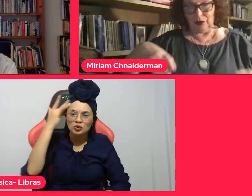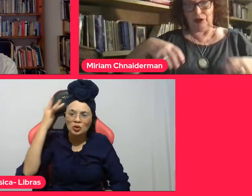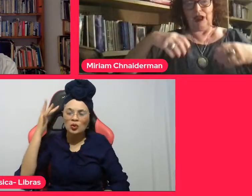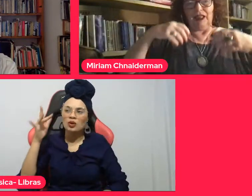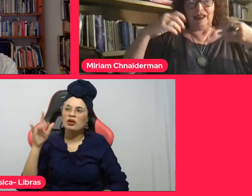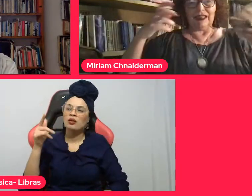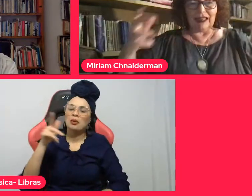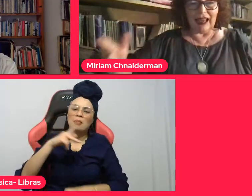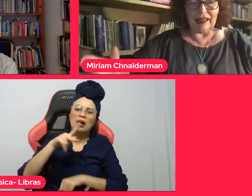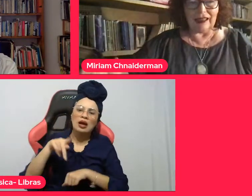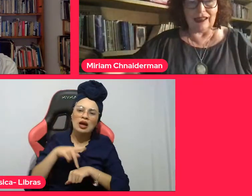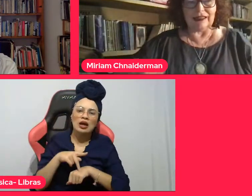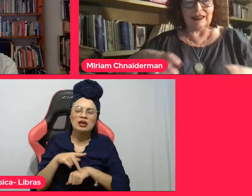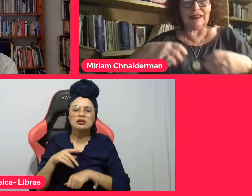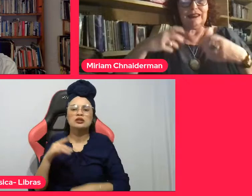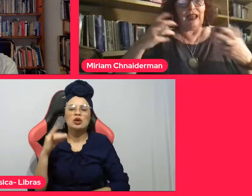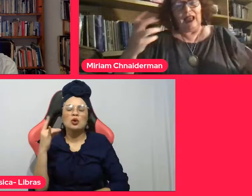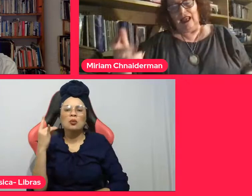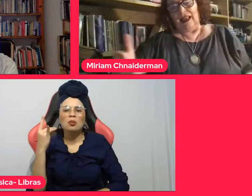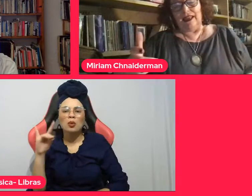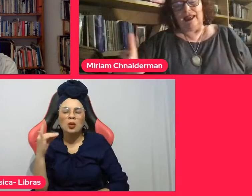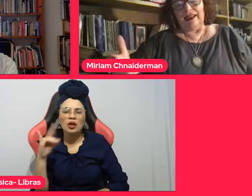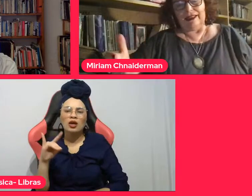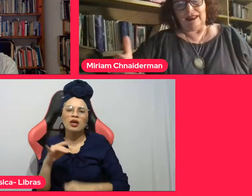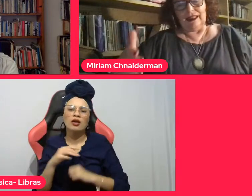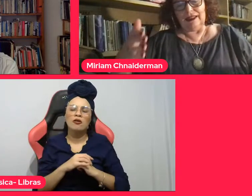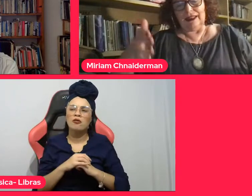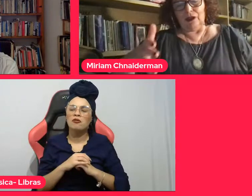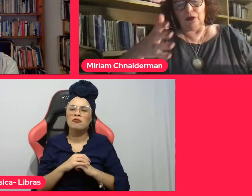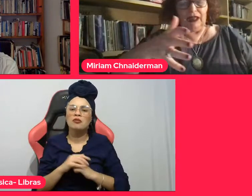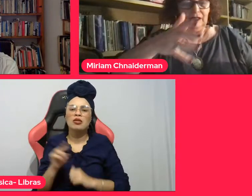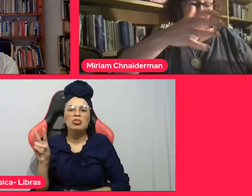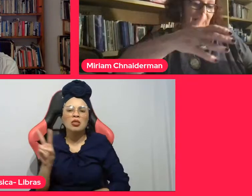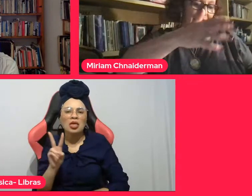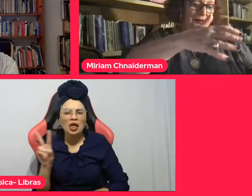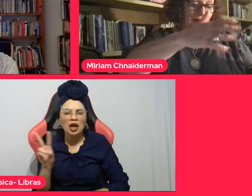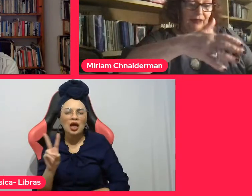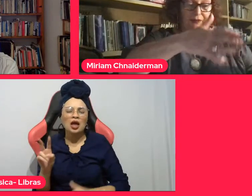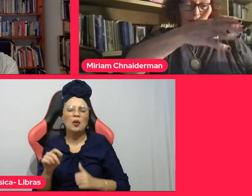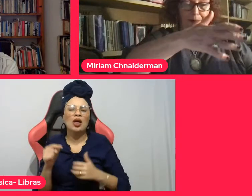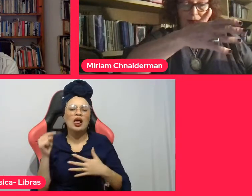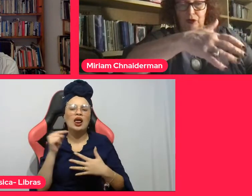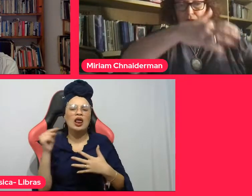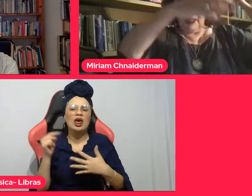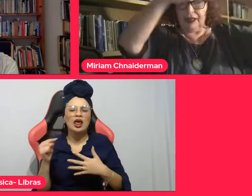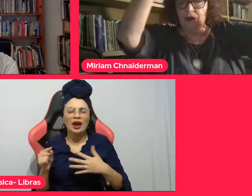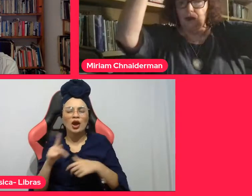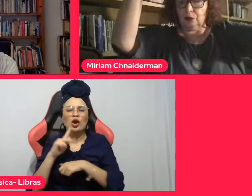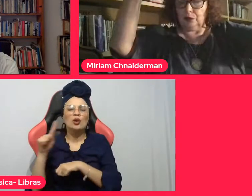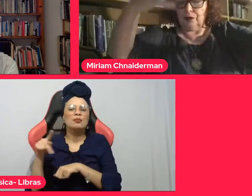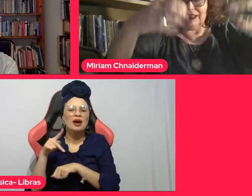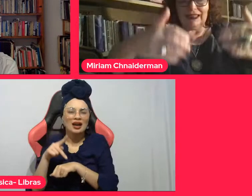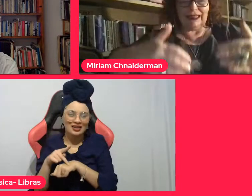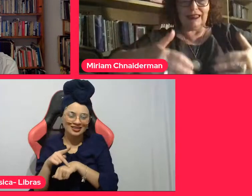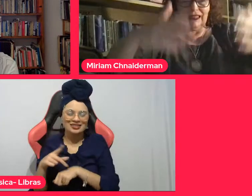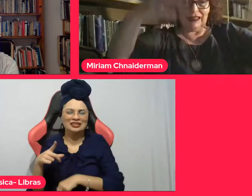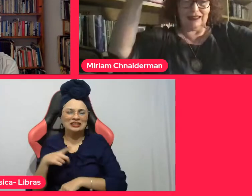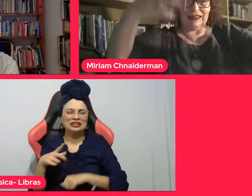sírios, senegaleses. E, então, a exposição você vai percorrendo